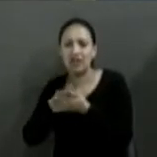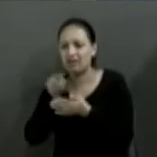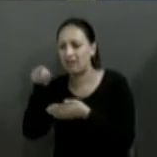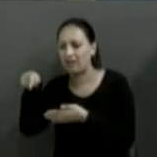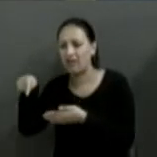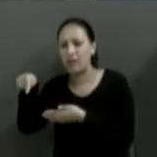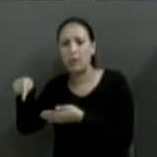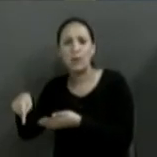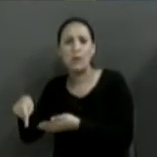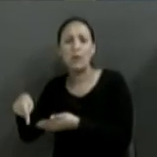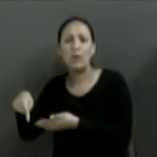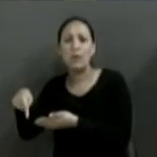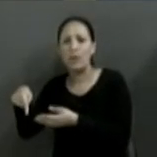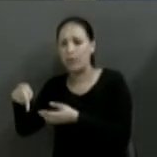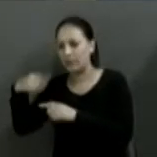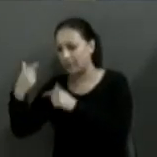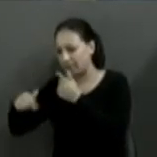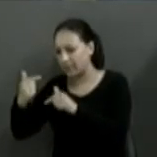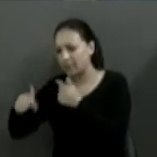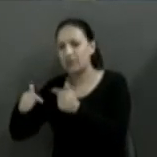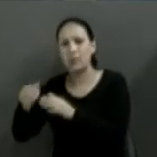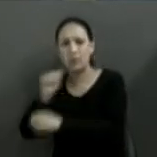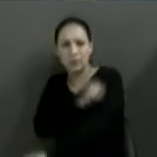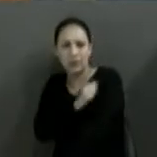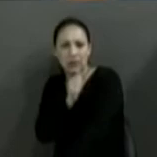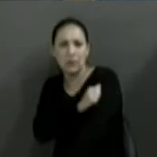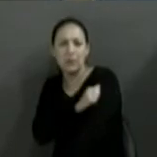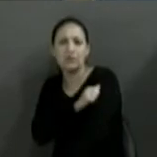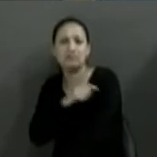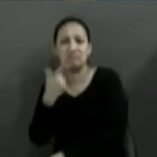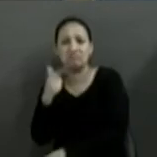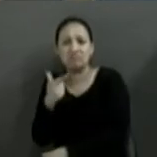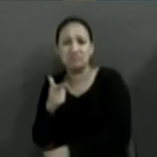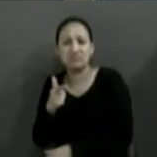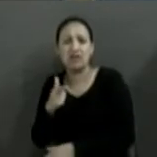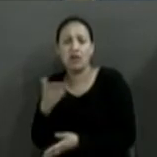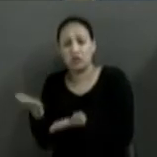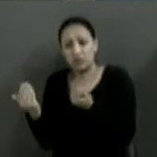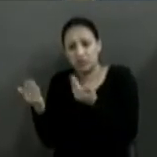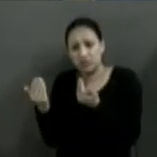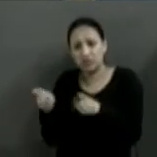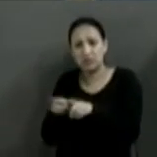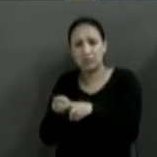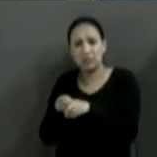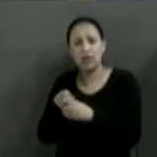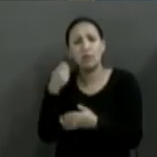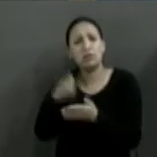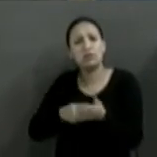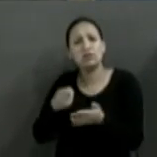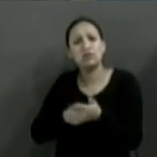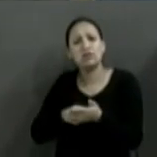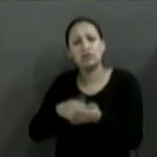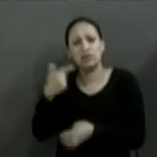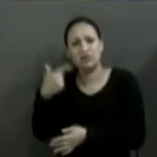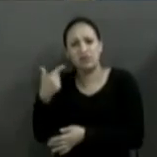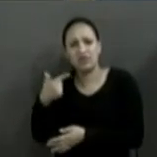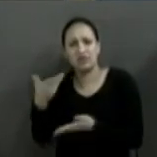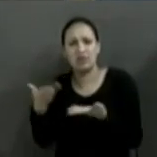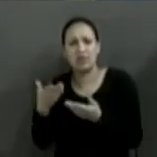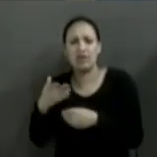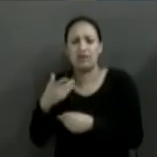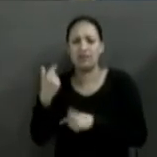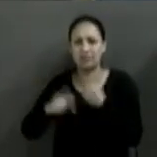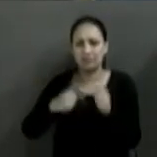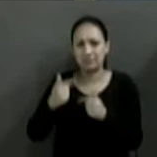dos trabalhadores, da sociedade como um todo. Não existe o Conselho de Juventude, grande luta do meu candidato a vice-prefeito, Walter, e tantos outros